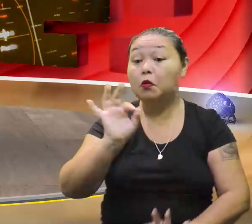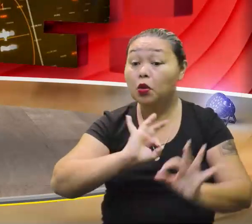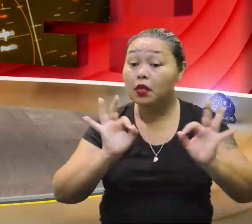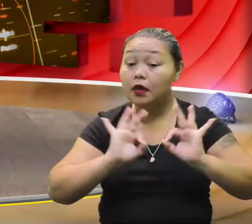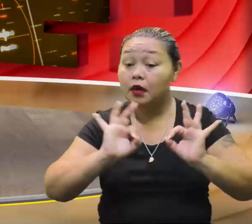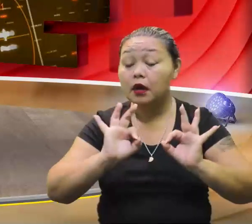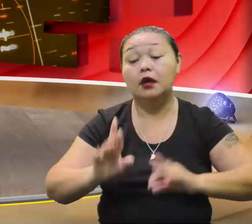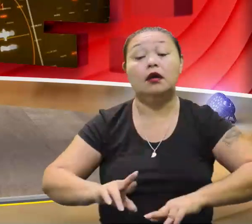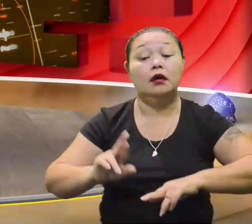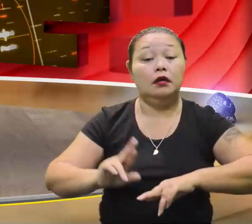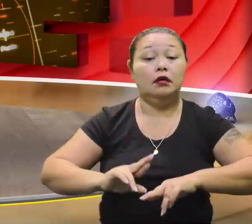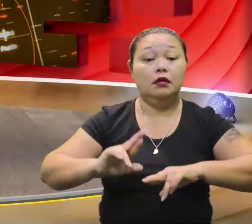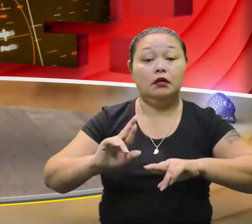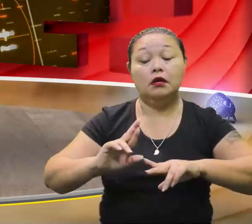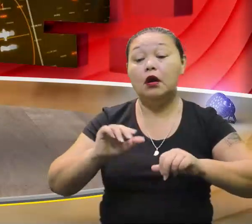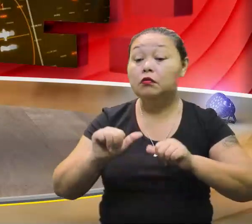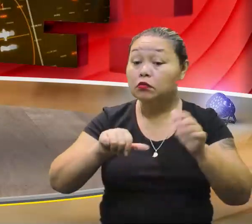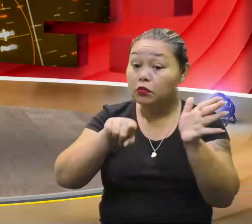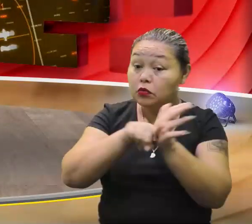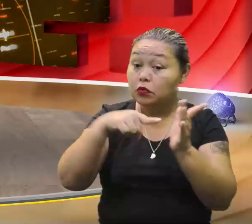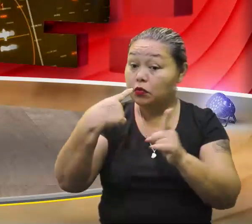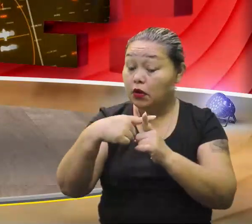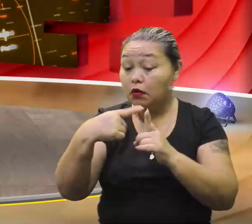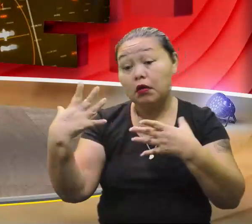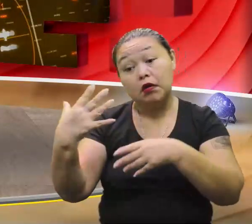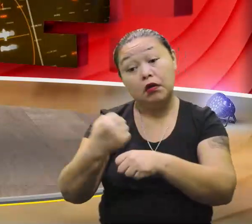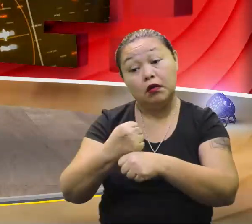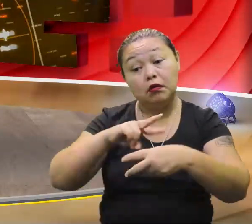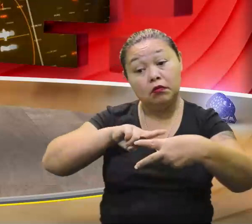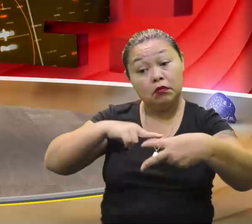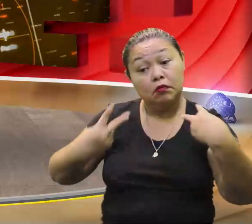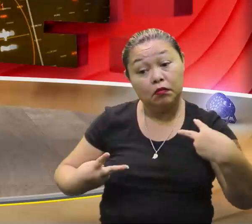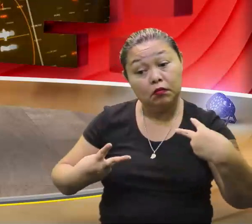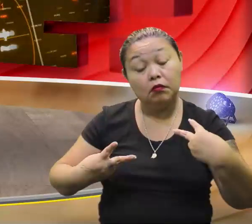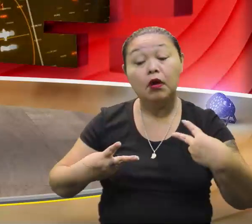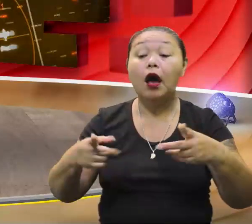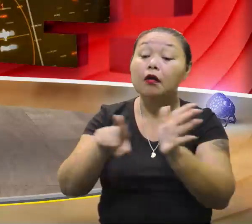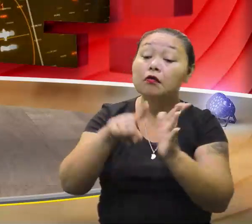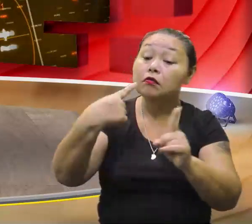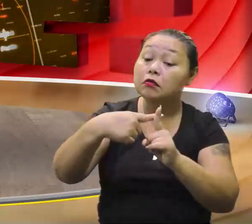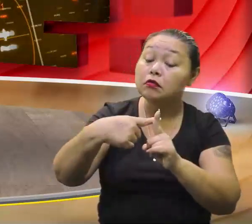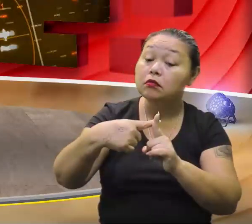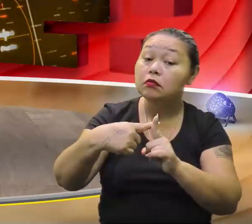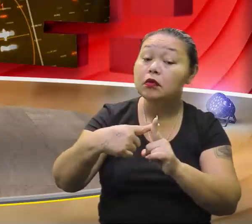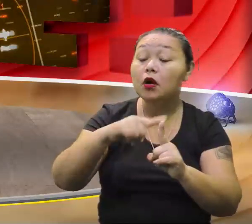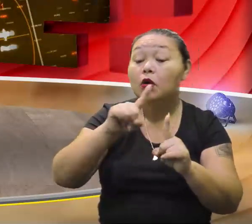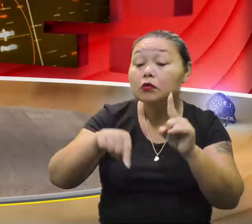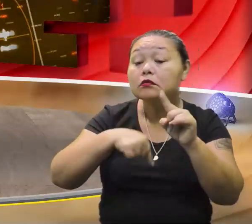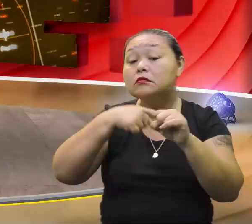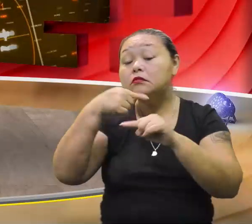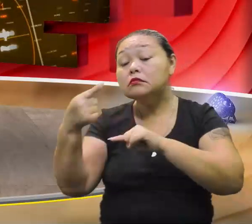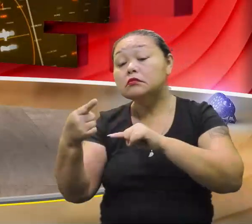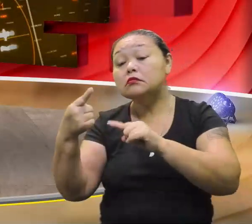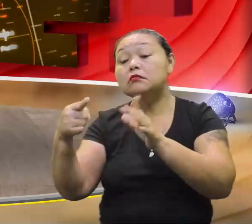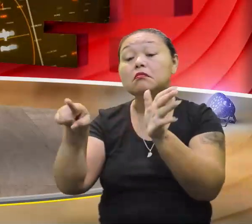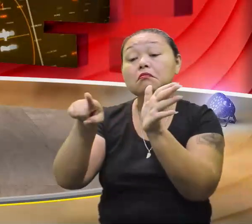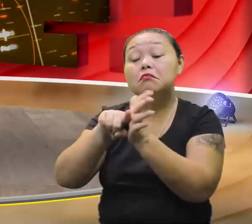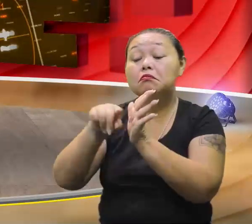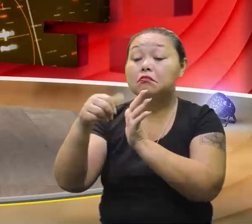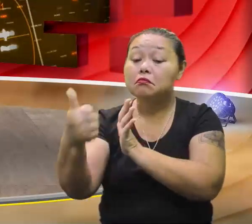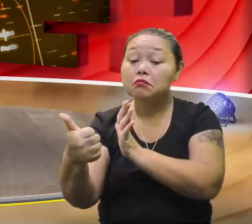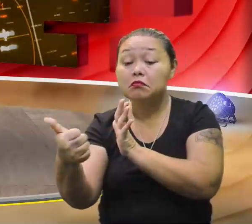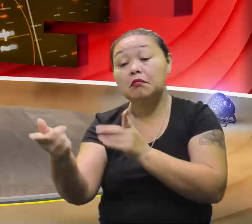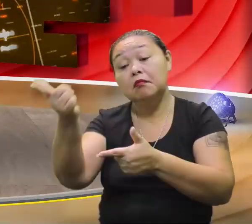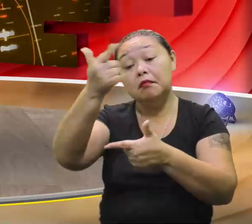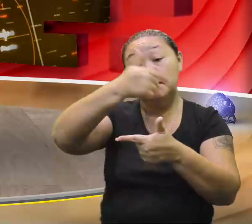nada, É diferente, né? Mudar o sinal e mudar a operação. Porque se muda o sinal, quando eu for passar, por exemplo, menos um para